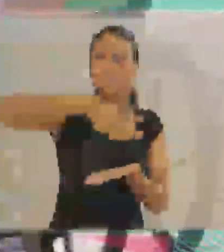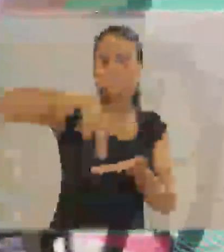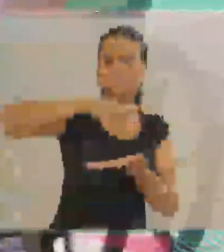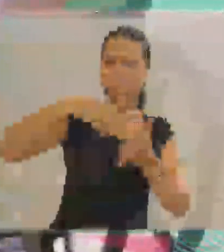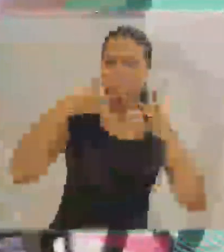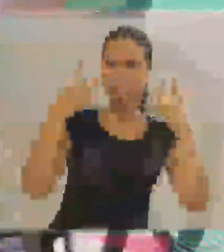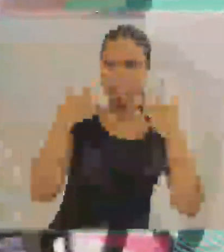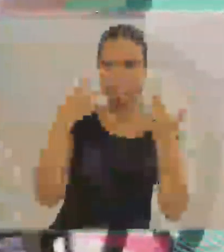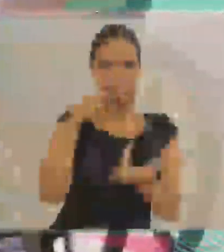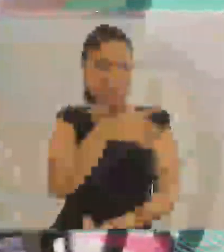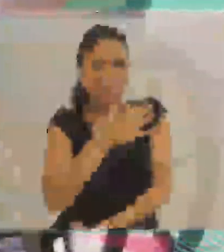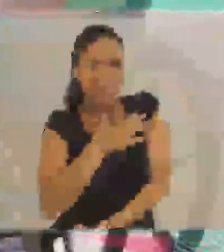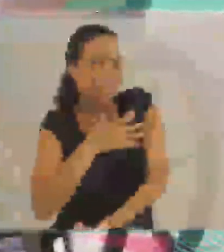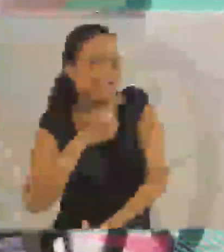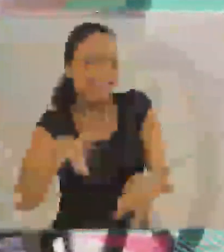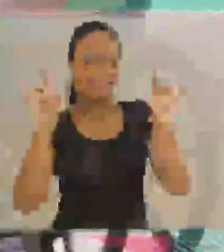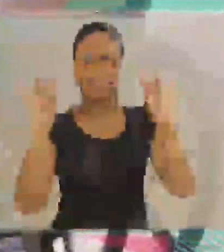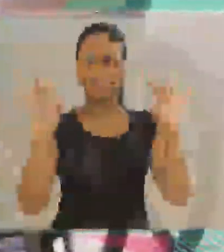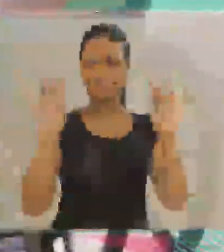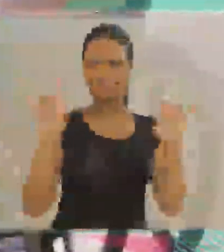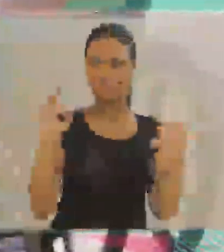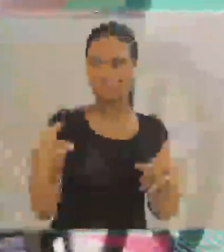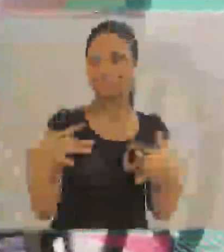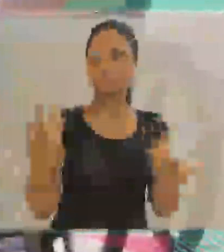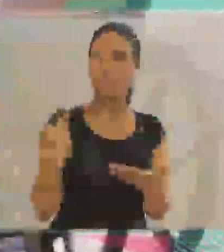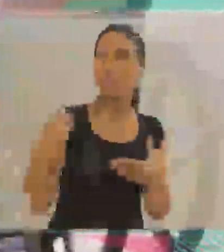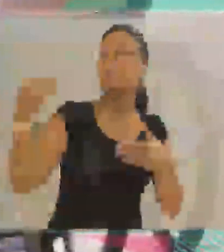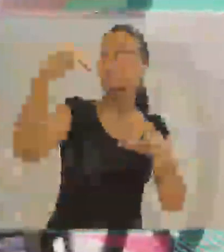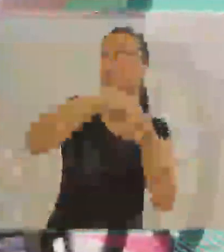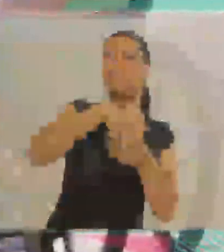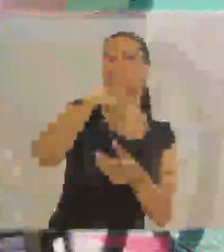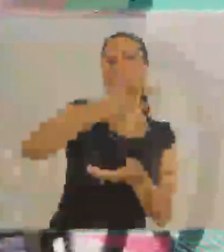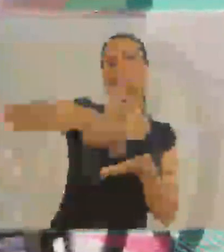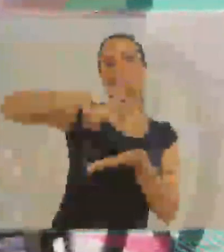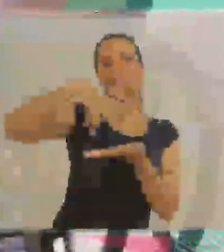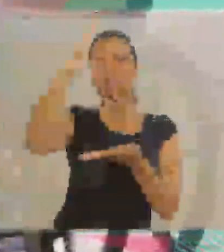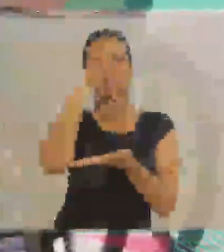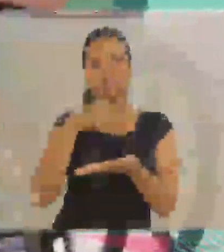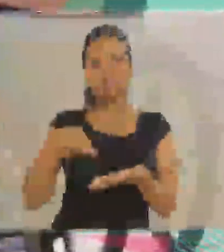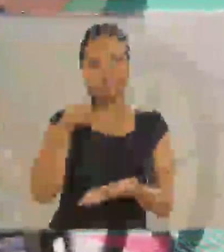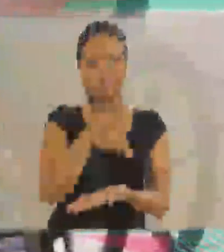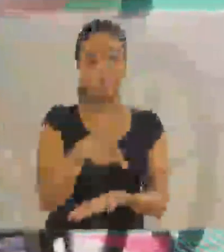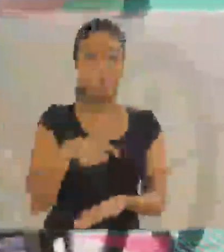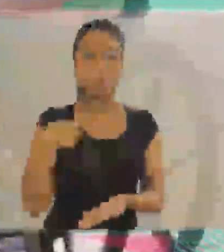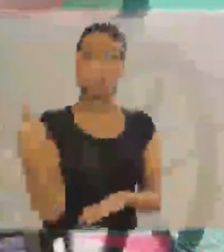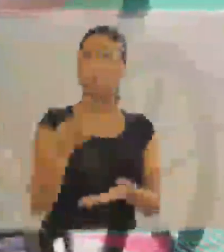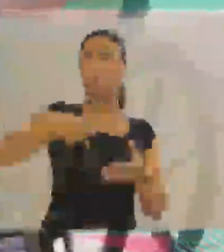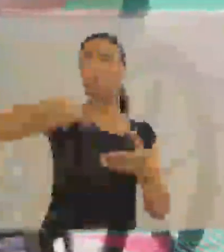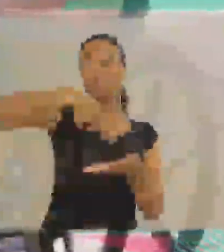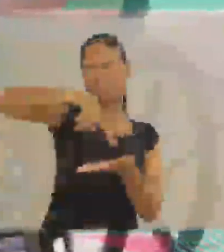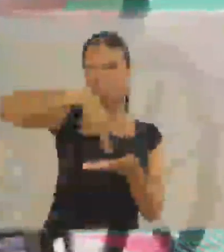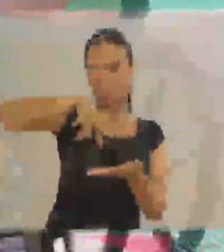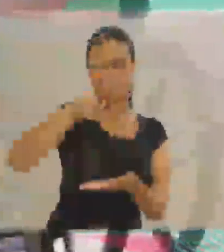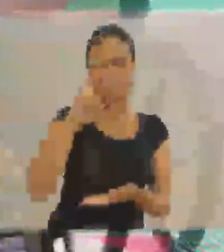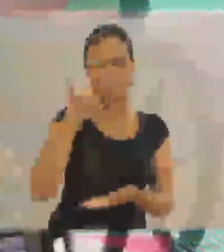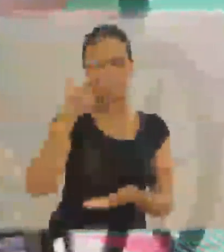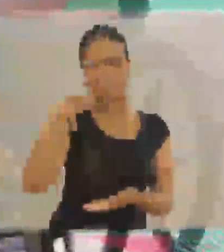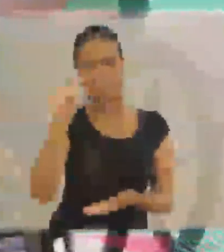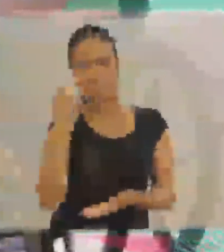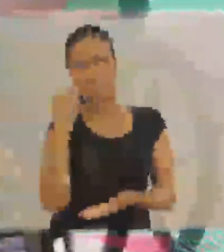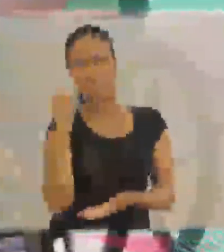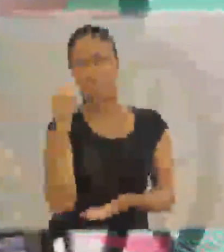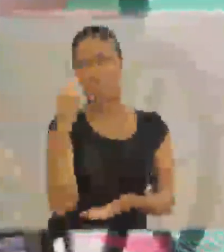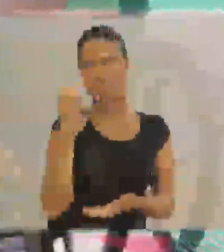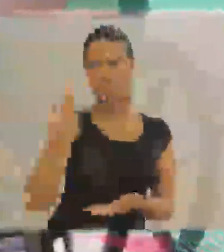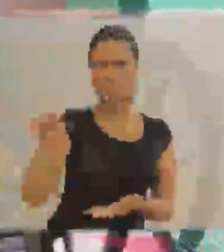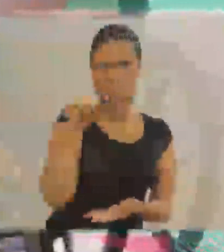brigando com o pai, com a mãe, com o mundo. Eu vivia da dança, do teatro, aquilo para mim era muito especial. Fiz parte de uma das